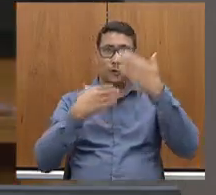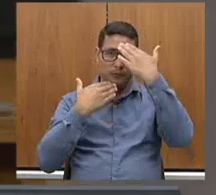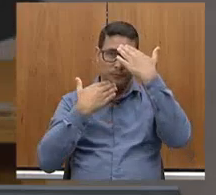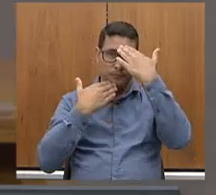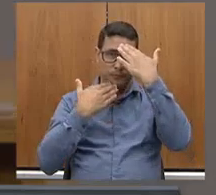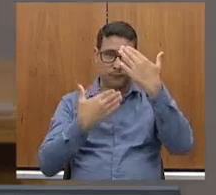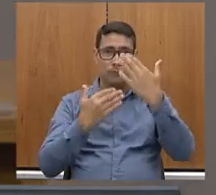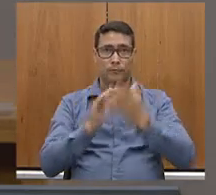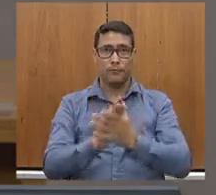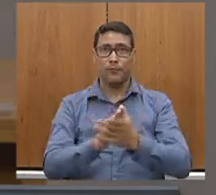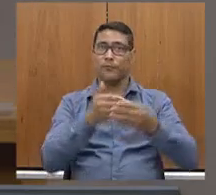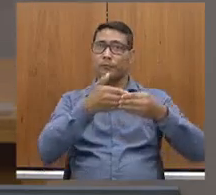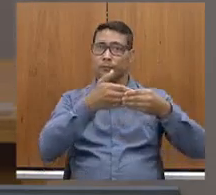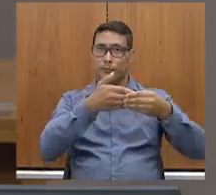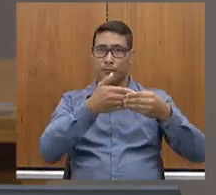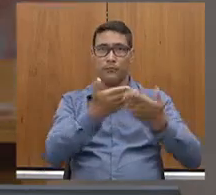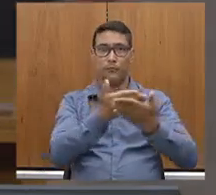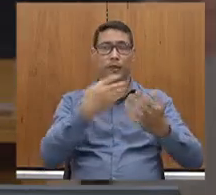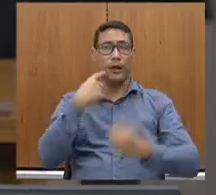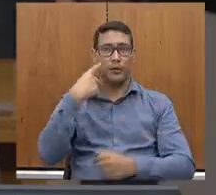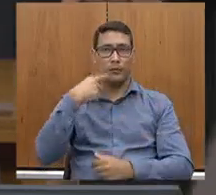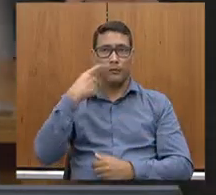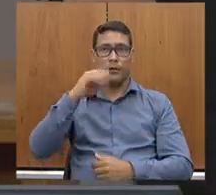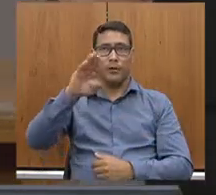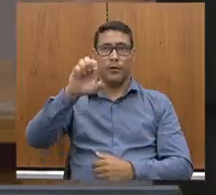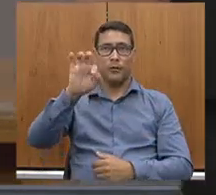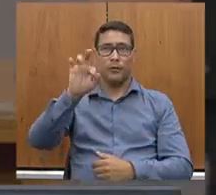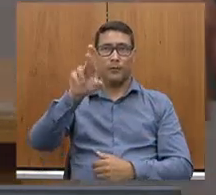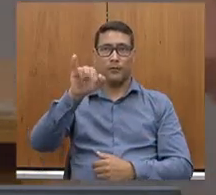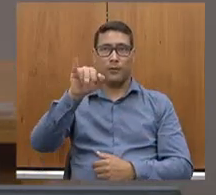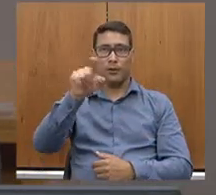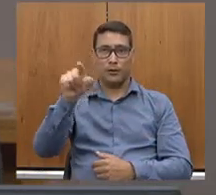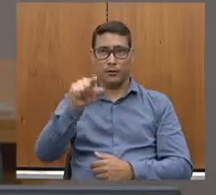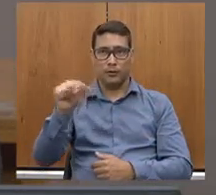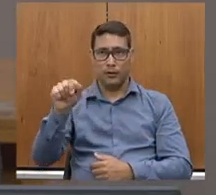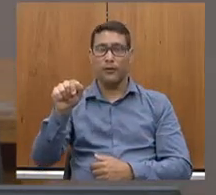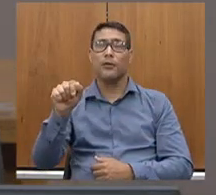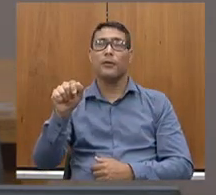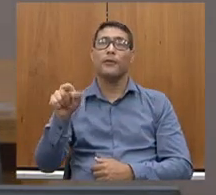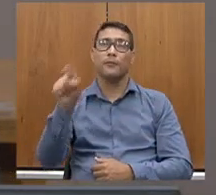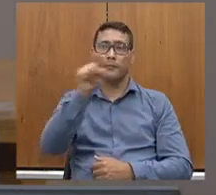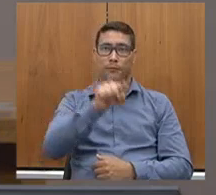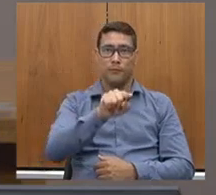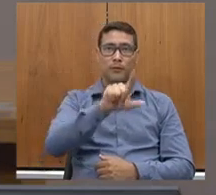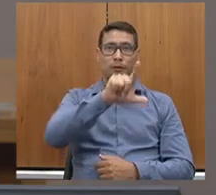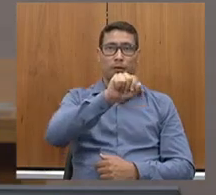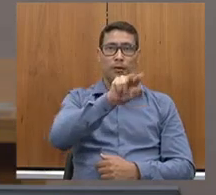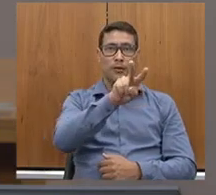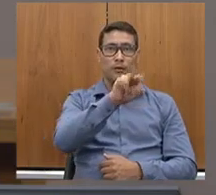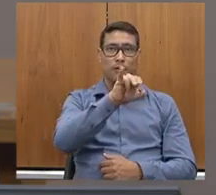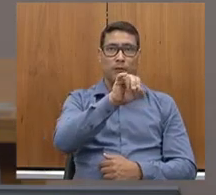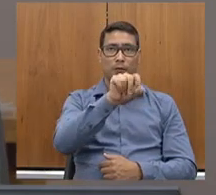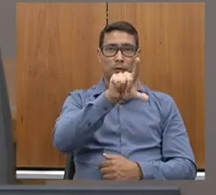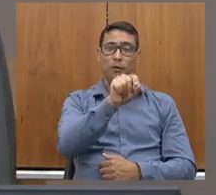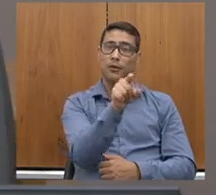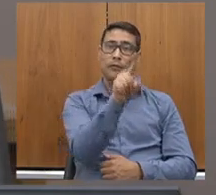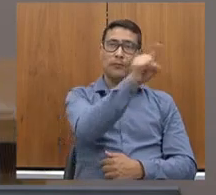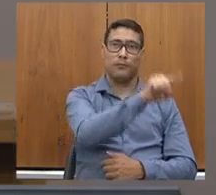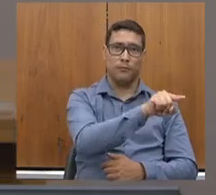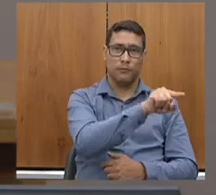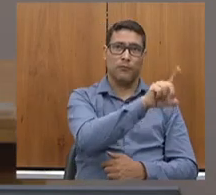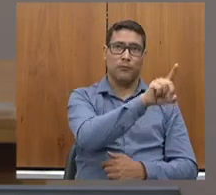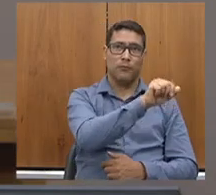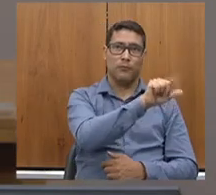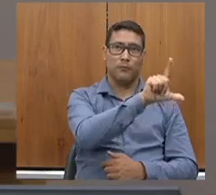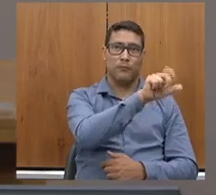cumprimentar a deputada Beatriz Sergueira, deputada... Bom dia. Deputada Celise Laviola, deputado Dalmo, e